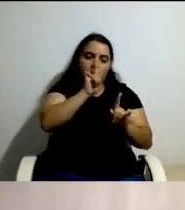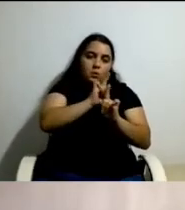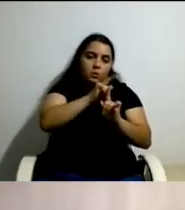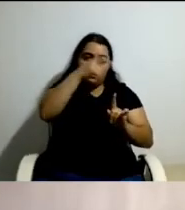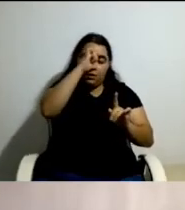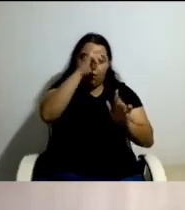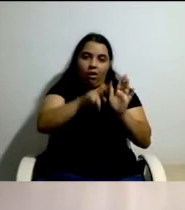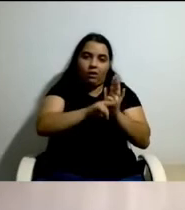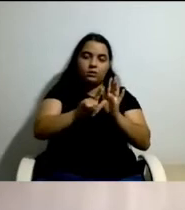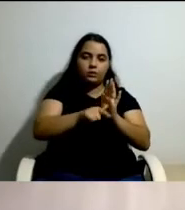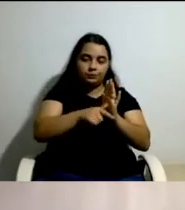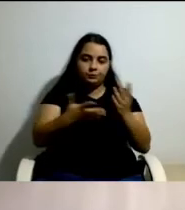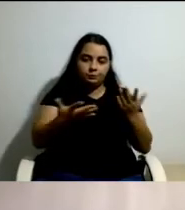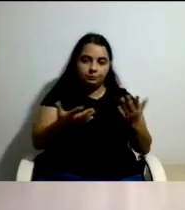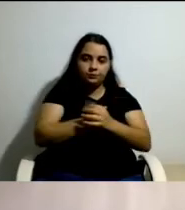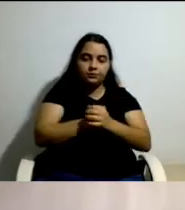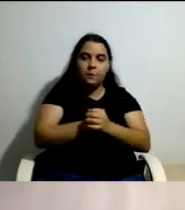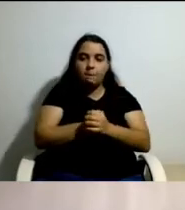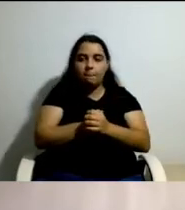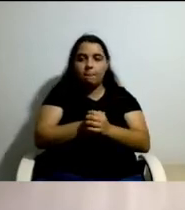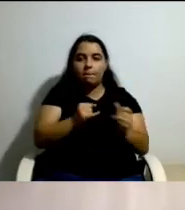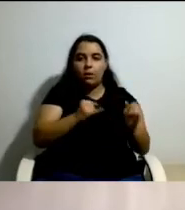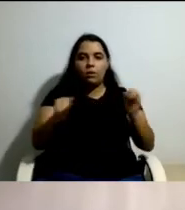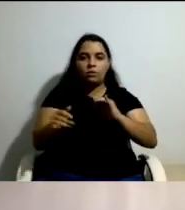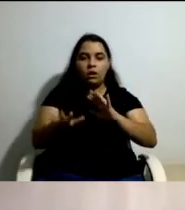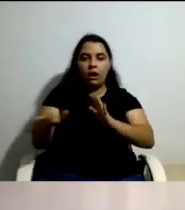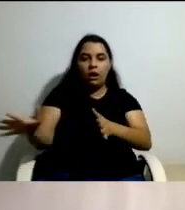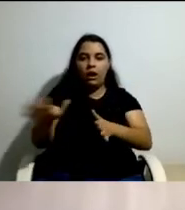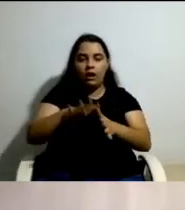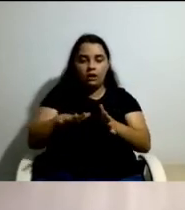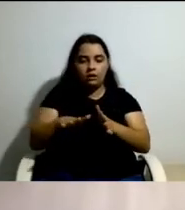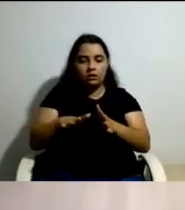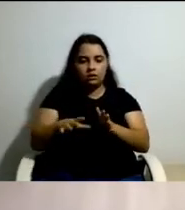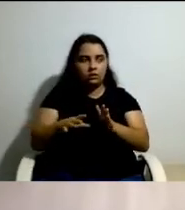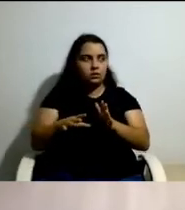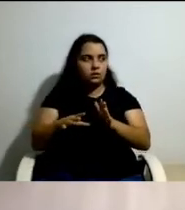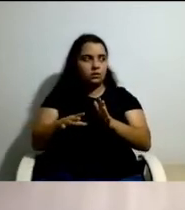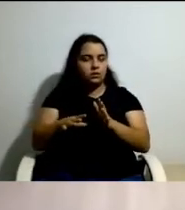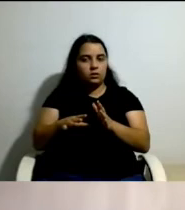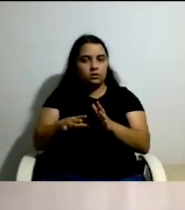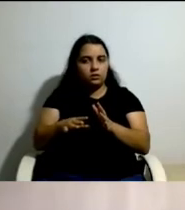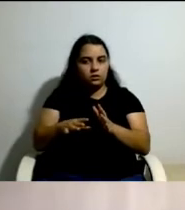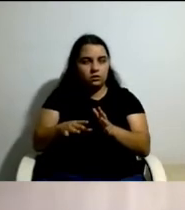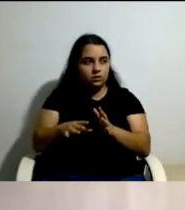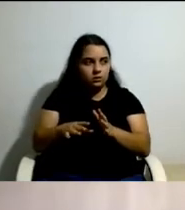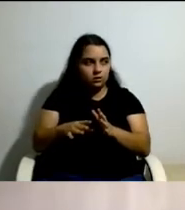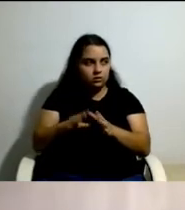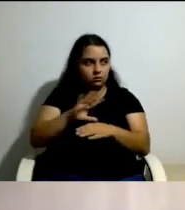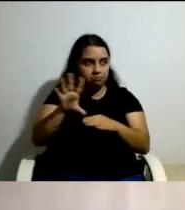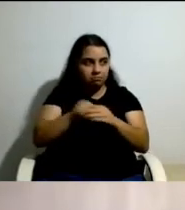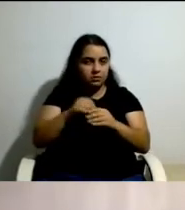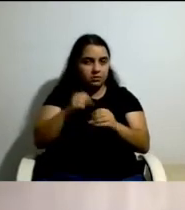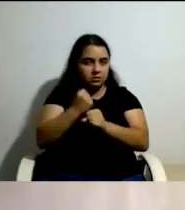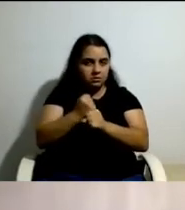Um outro domínio de implementação, nomeadamente a elevada abrangência dos